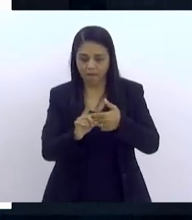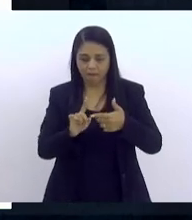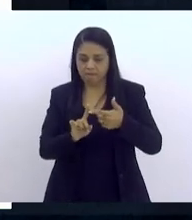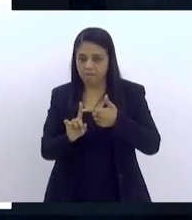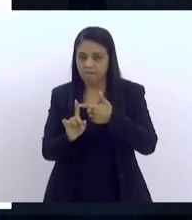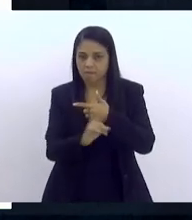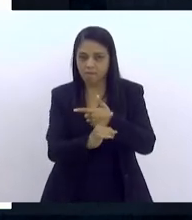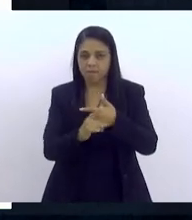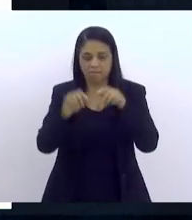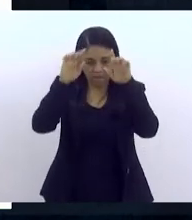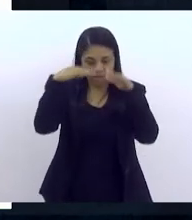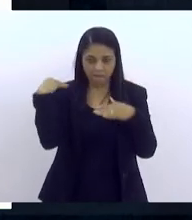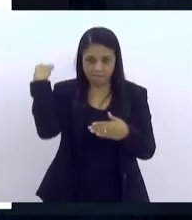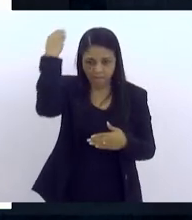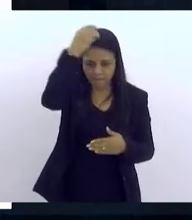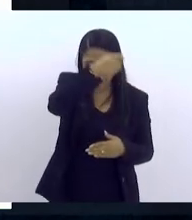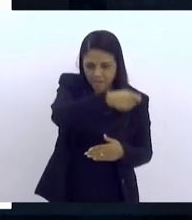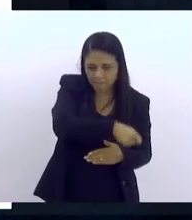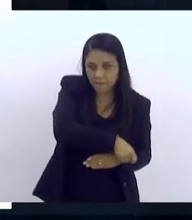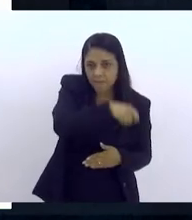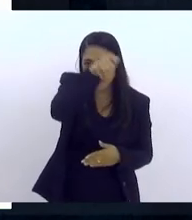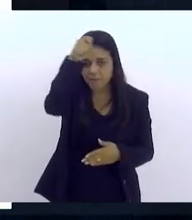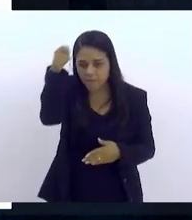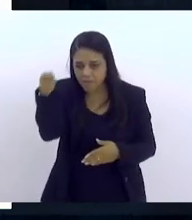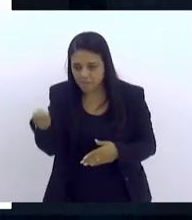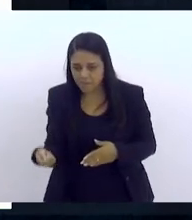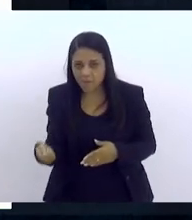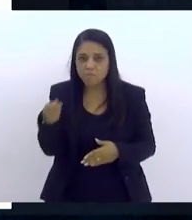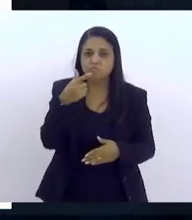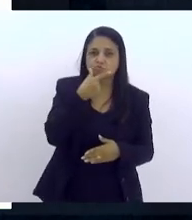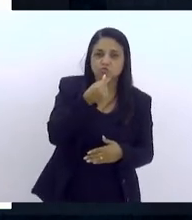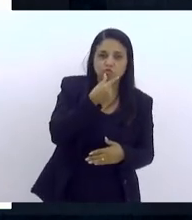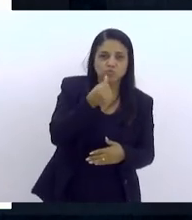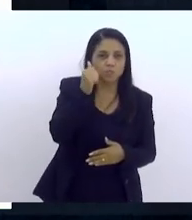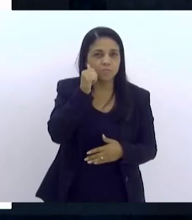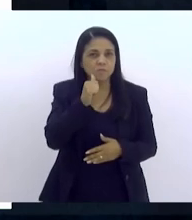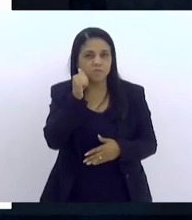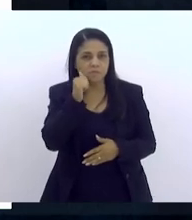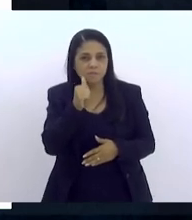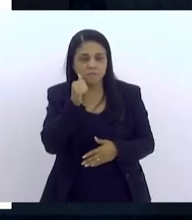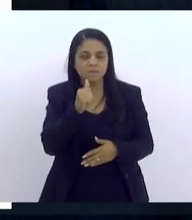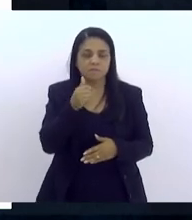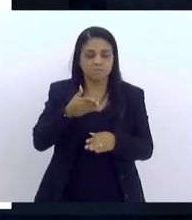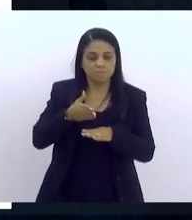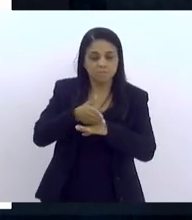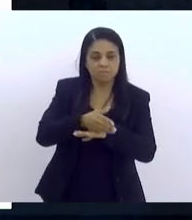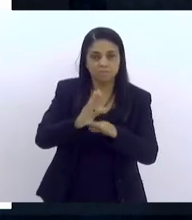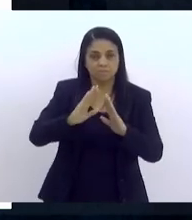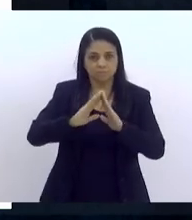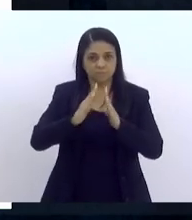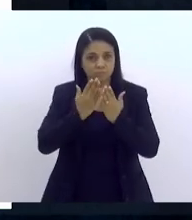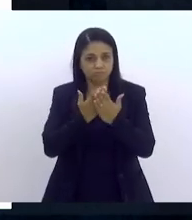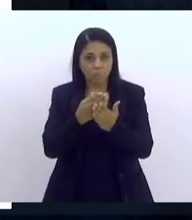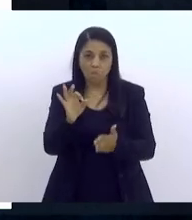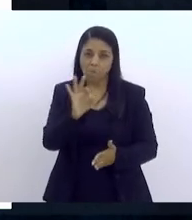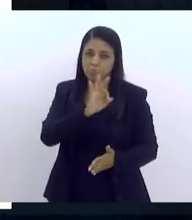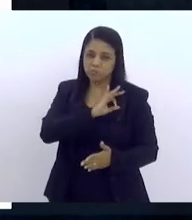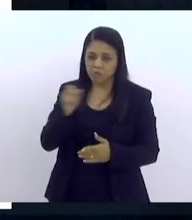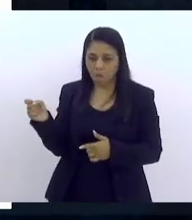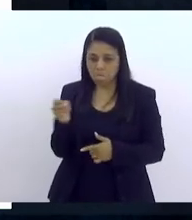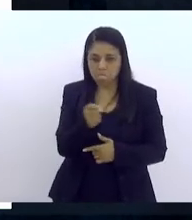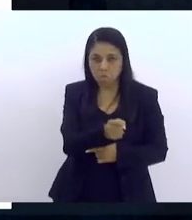fazer vistoria de menino e menina entrando na escola, de colocar policial.